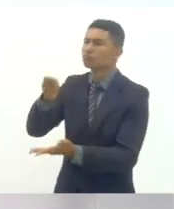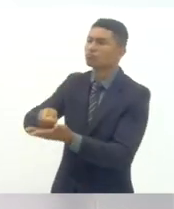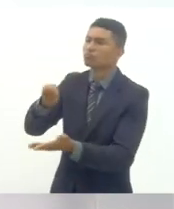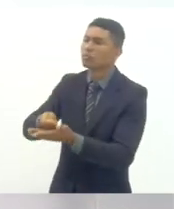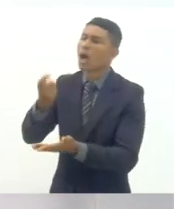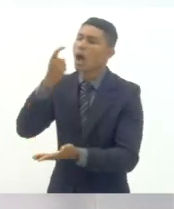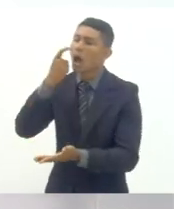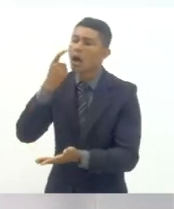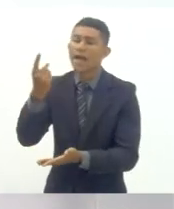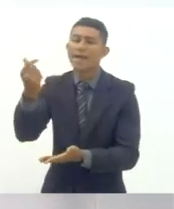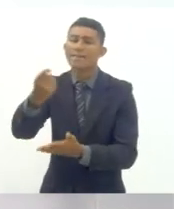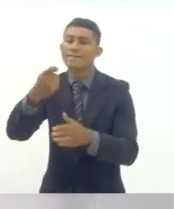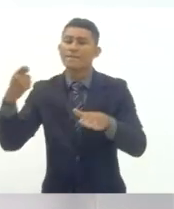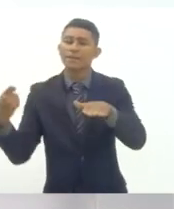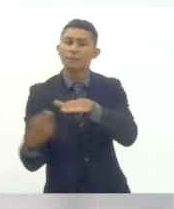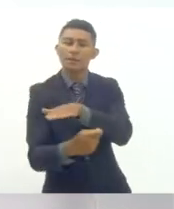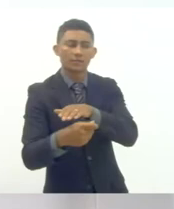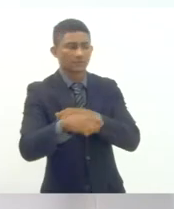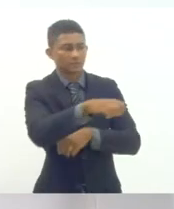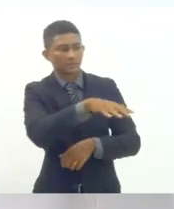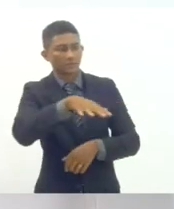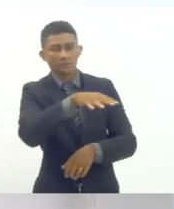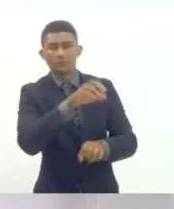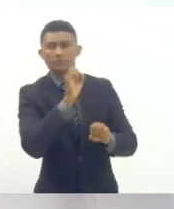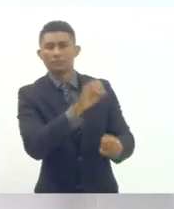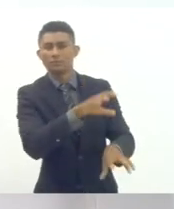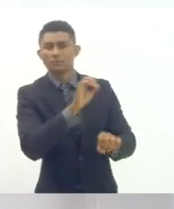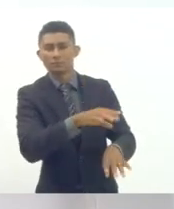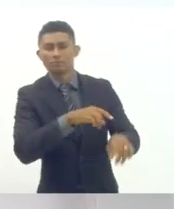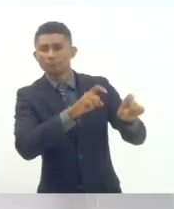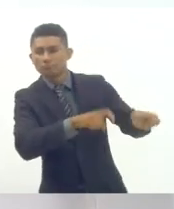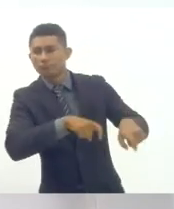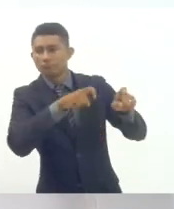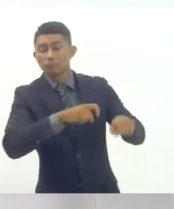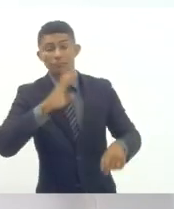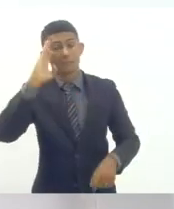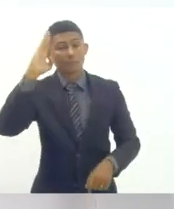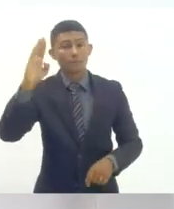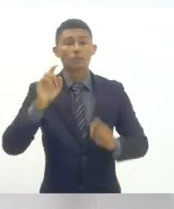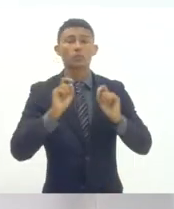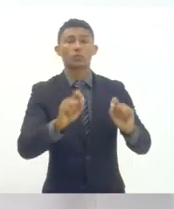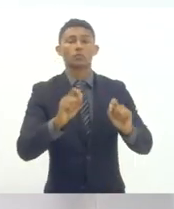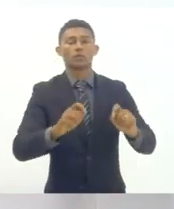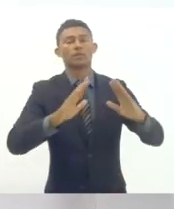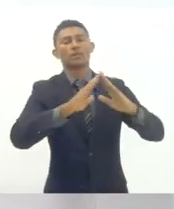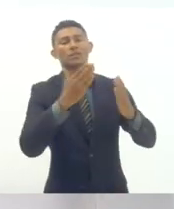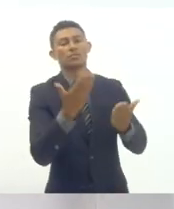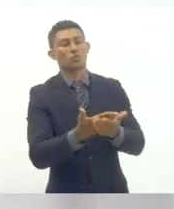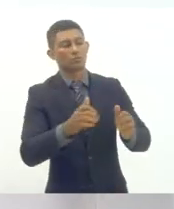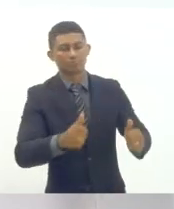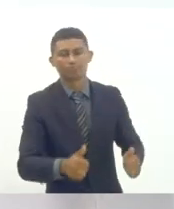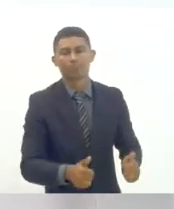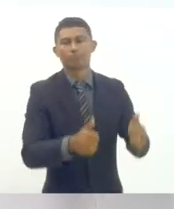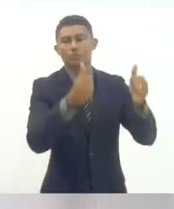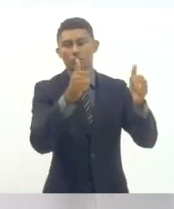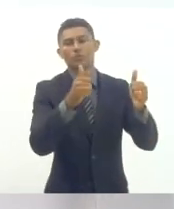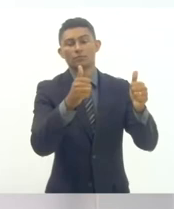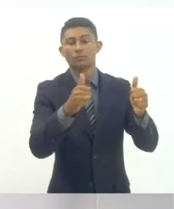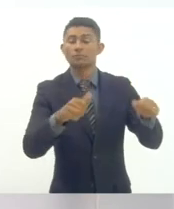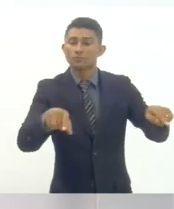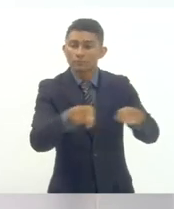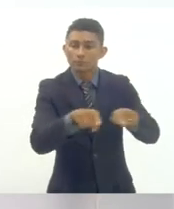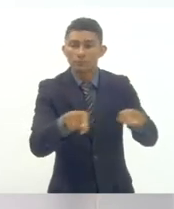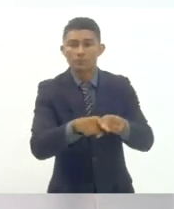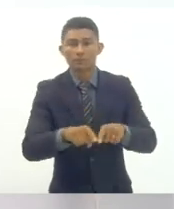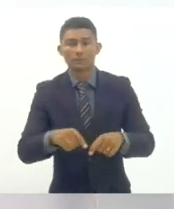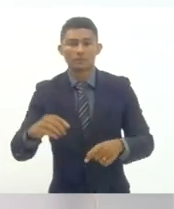educação do campo seja prioritariamente alocado na melhoria das escolas existentes e construção de